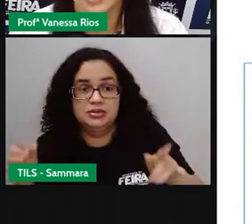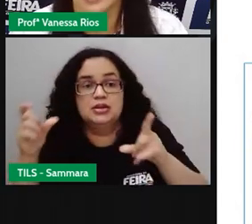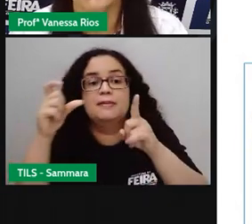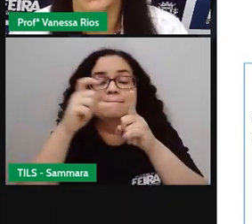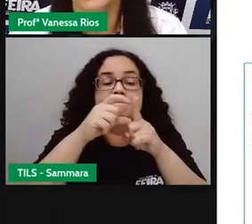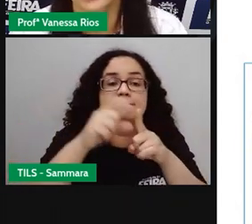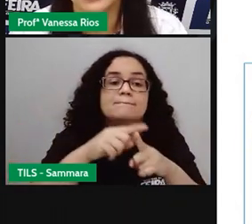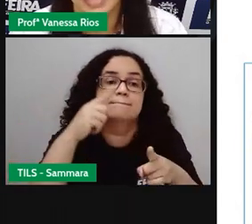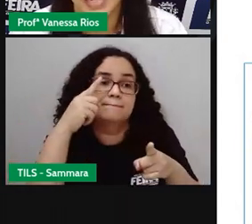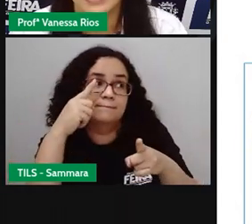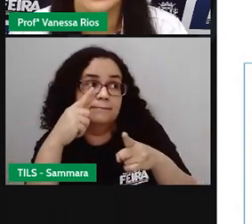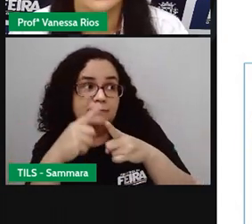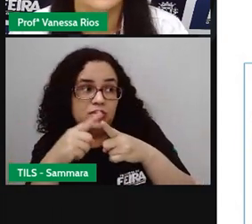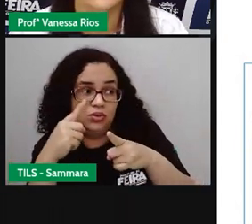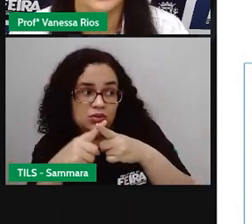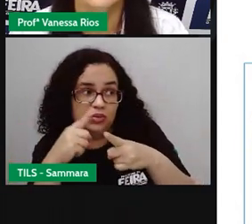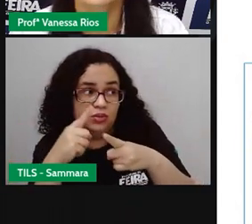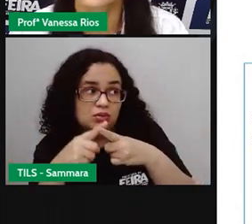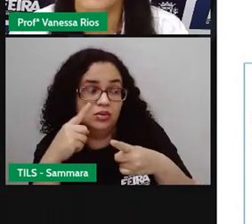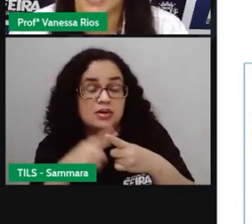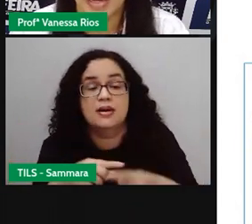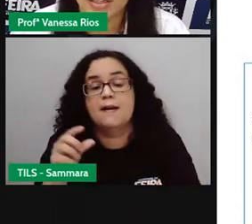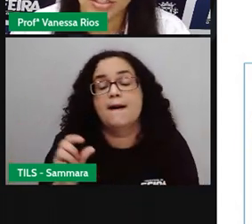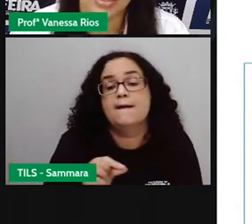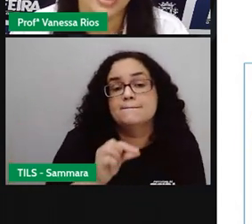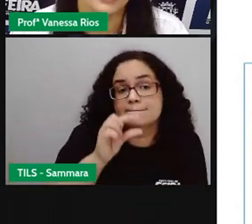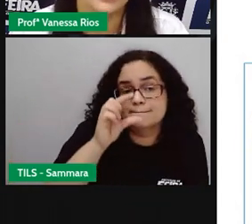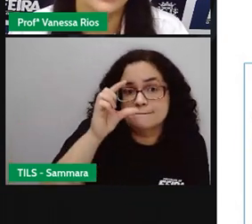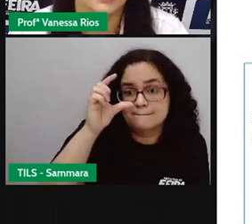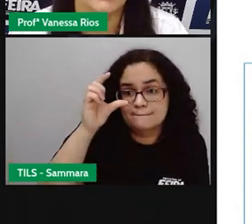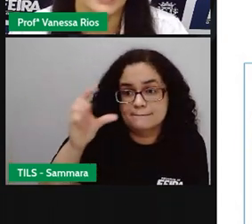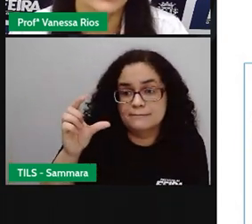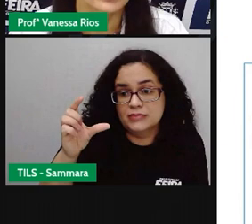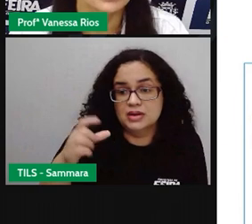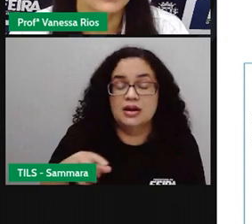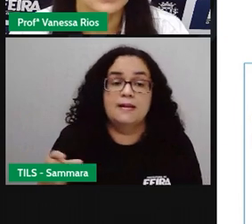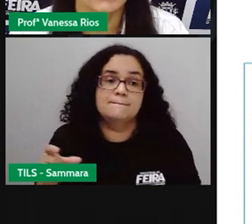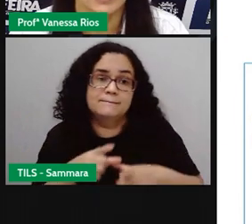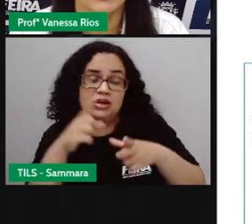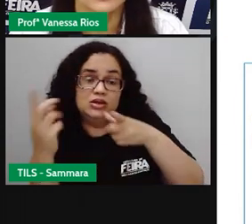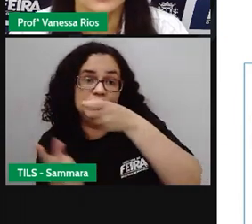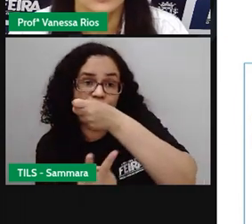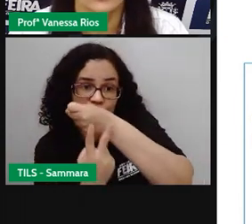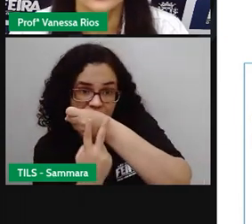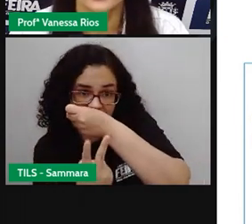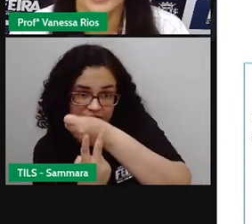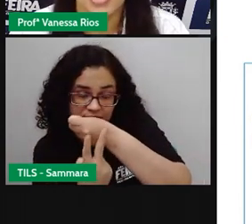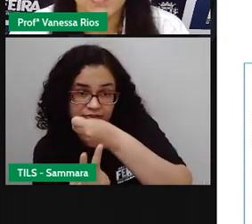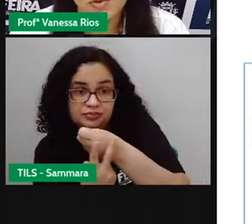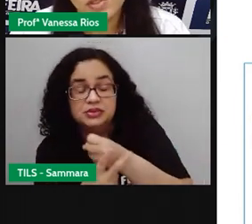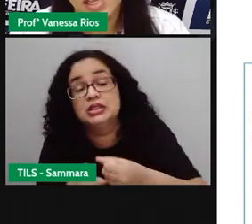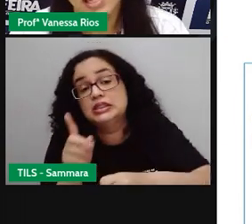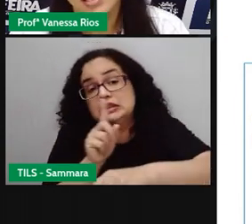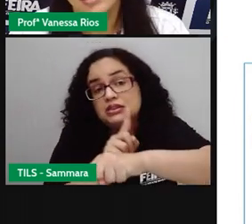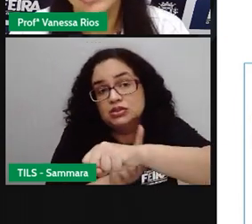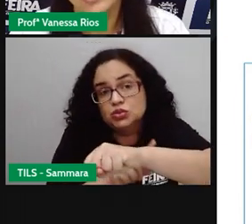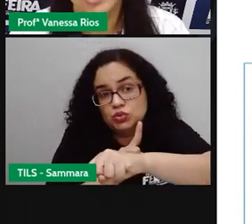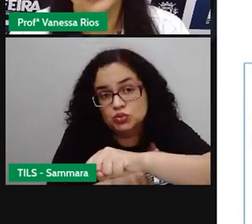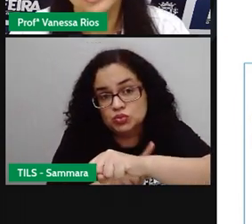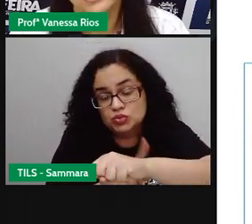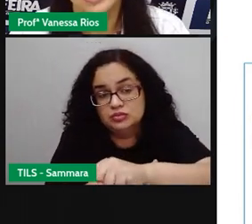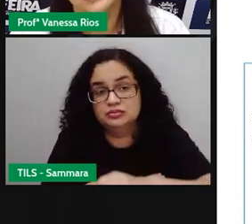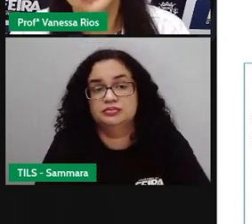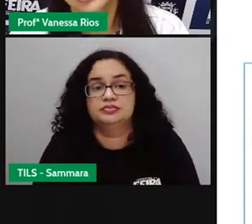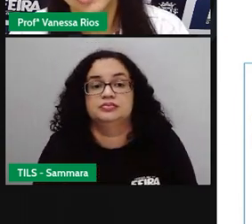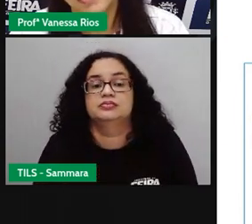porque elas é quem vão indicar em sua grande parte, né? Na maioria dos verbos, os tempos, né? E